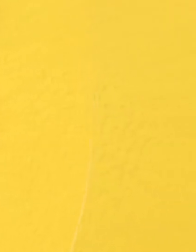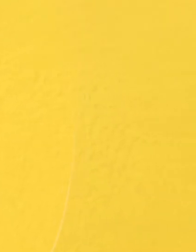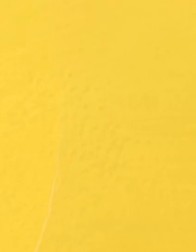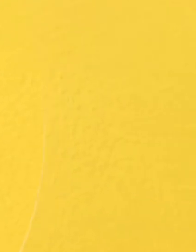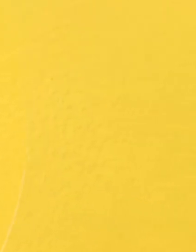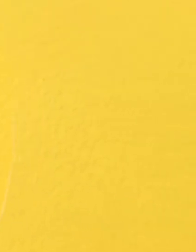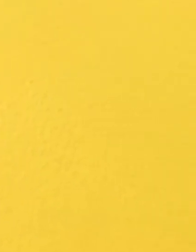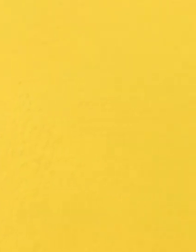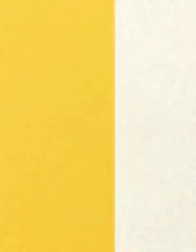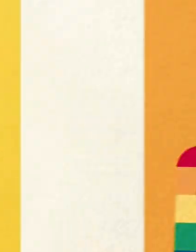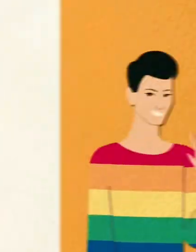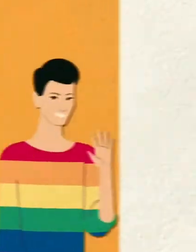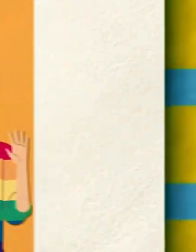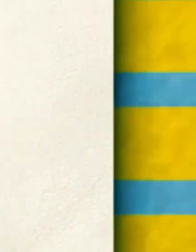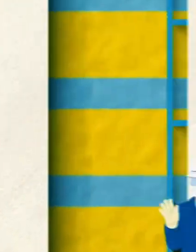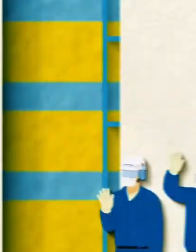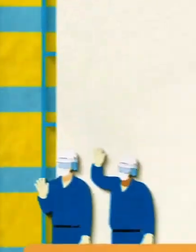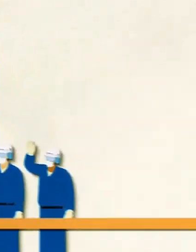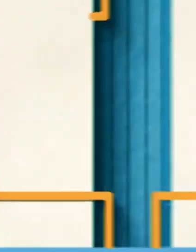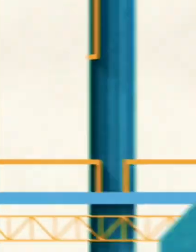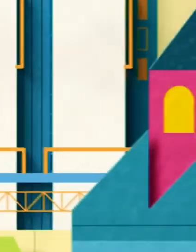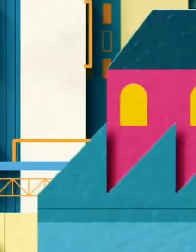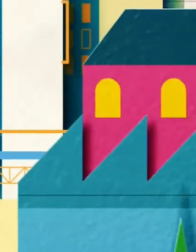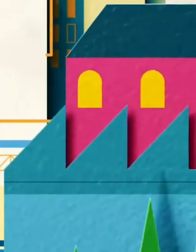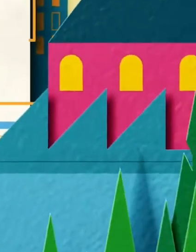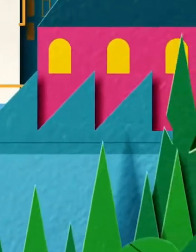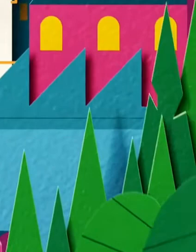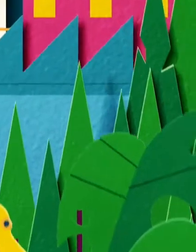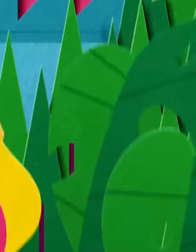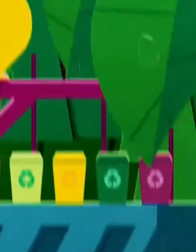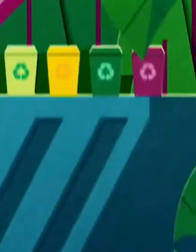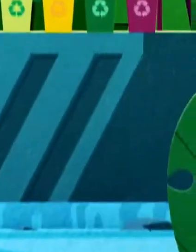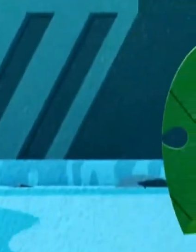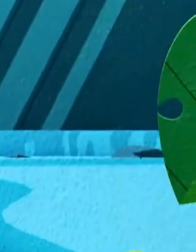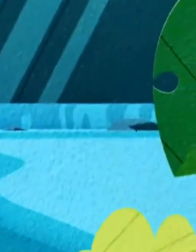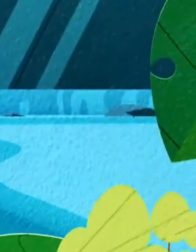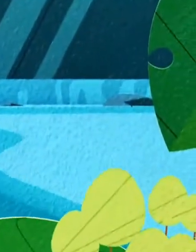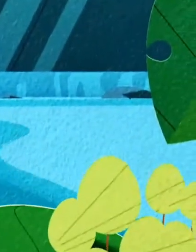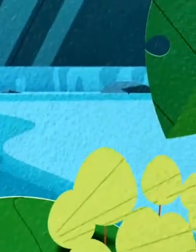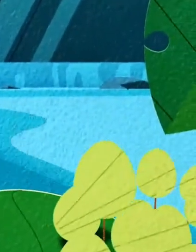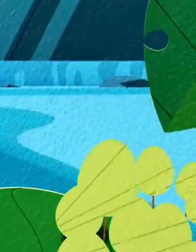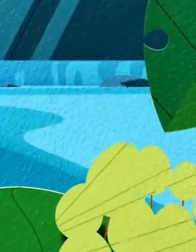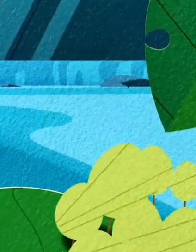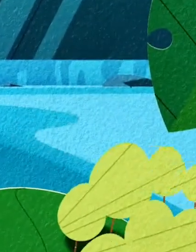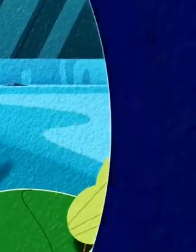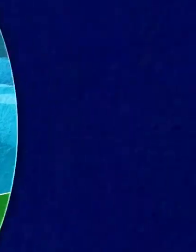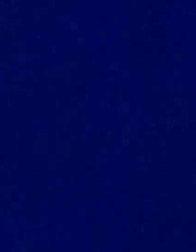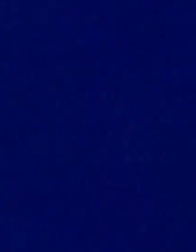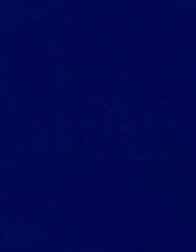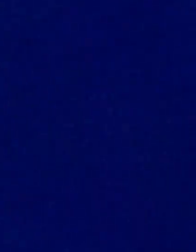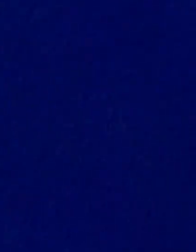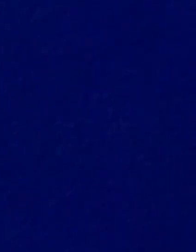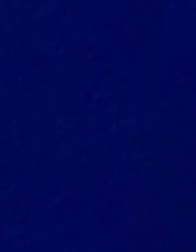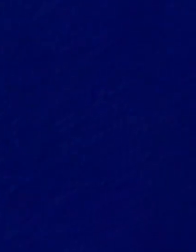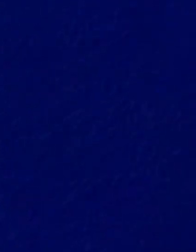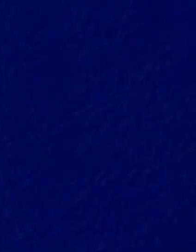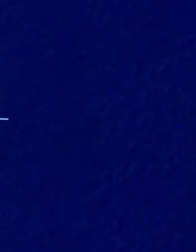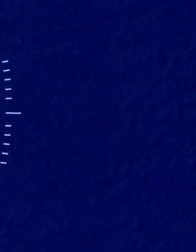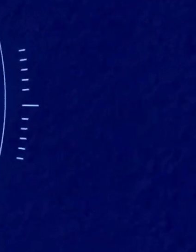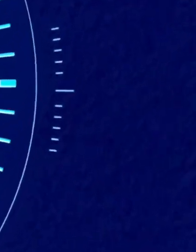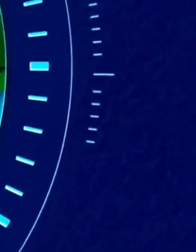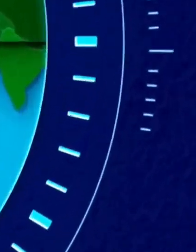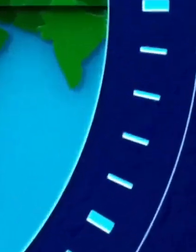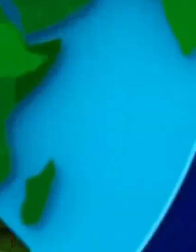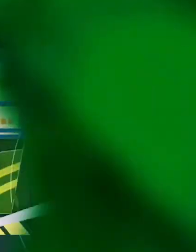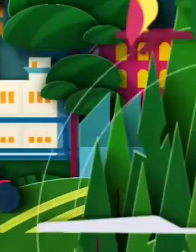equidade e inclusão e a neutralização das nossas emissões de gás carbônico até 2050 para combatermos as mudanças